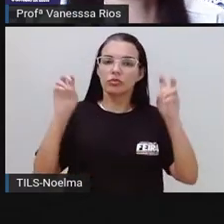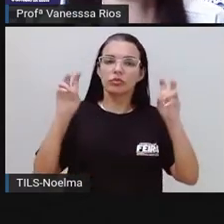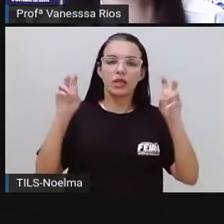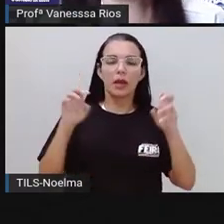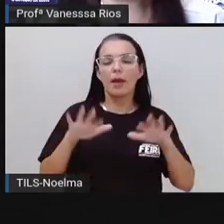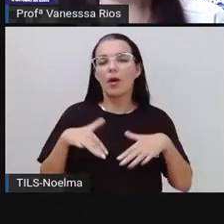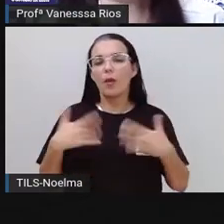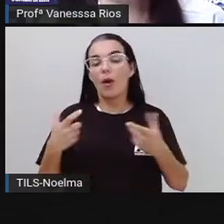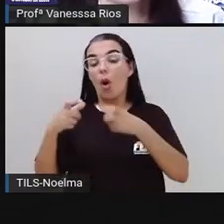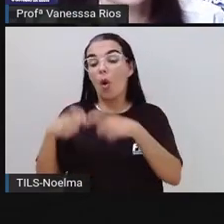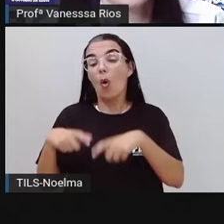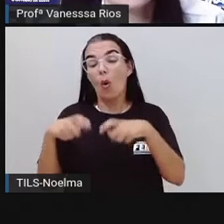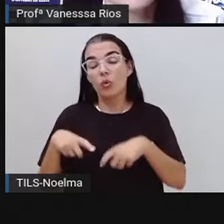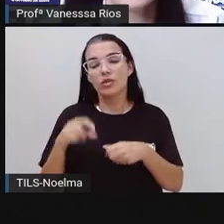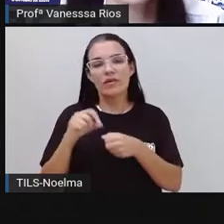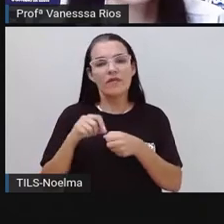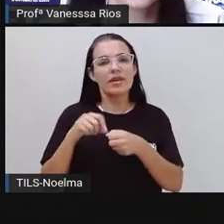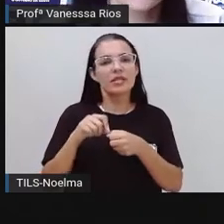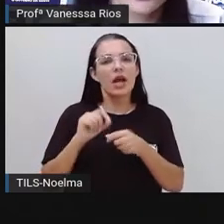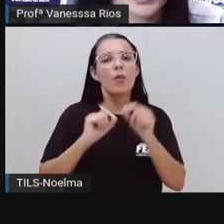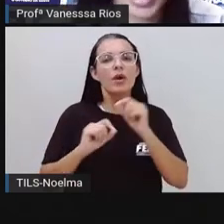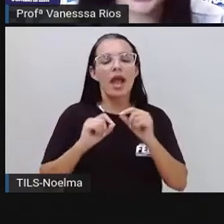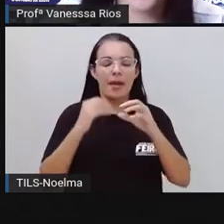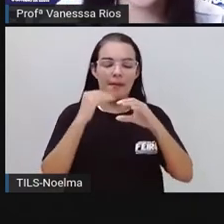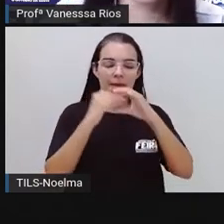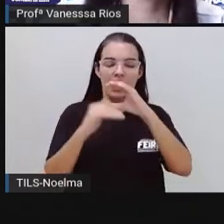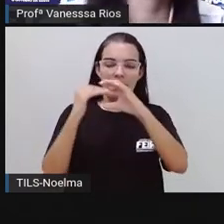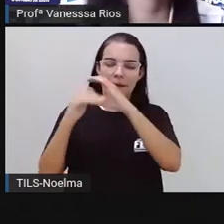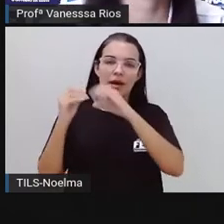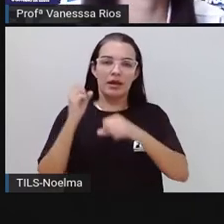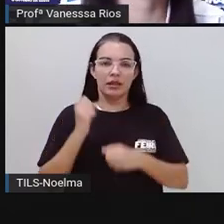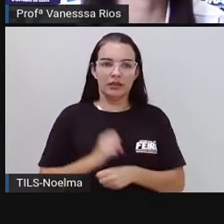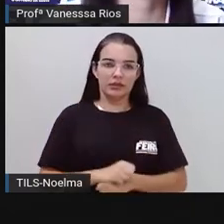de onde essa entrevista vai ser divulgada.